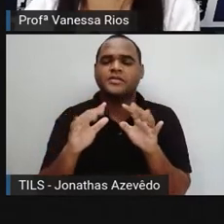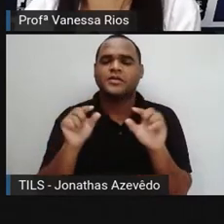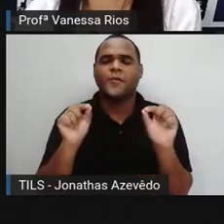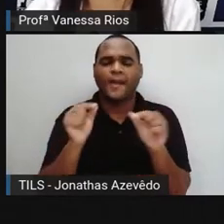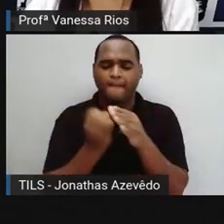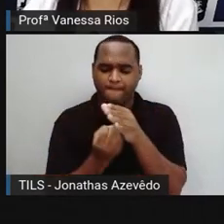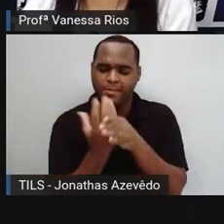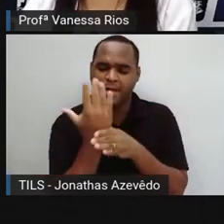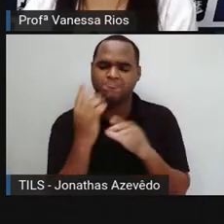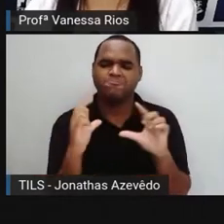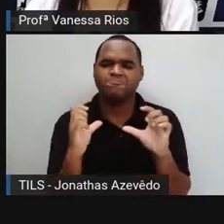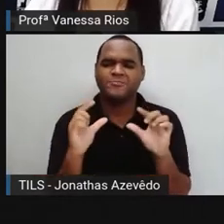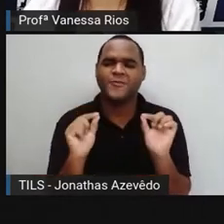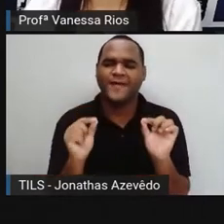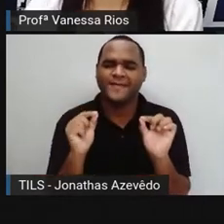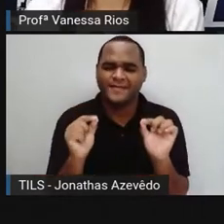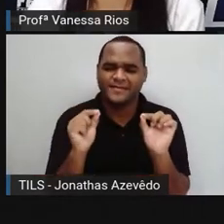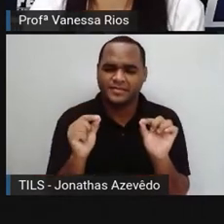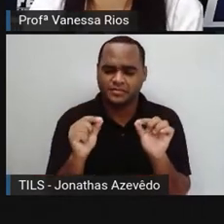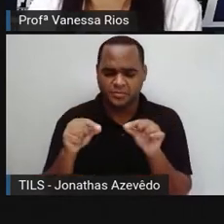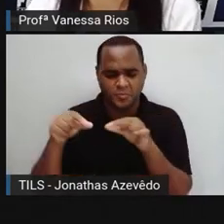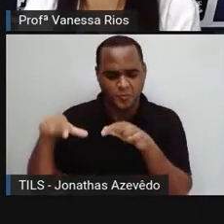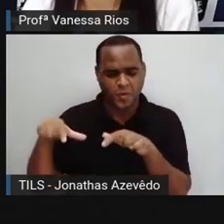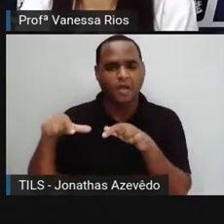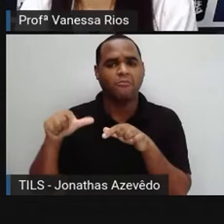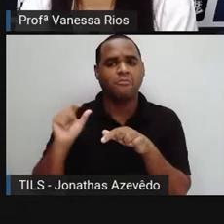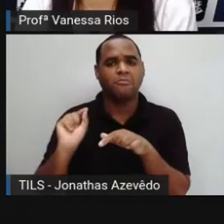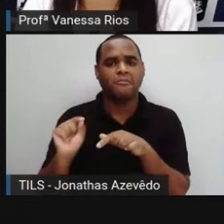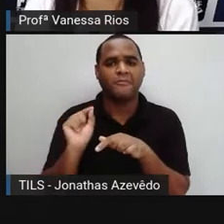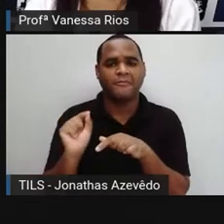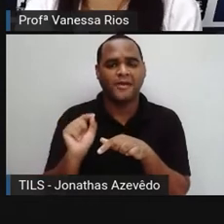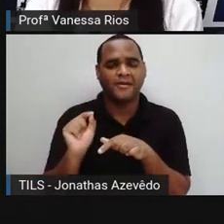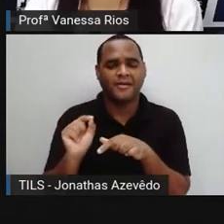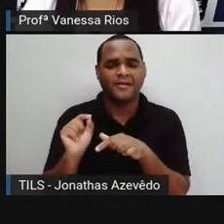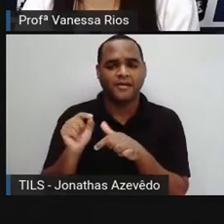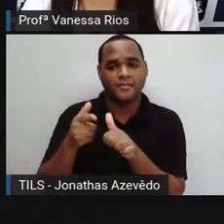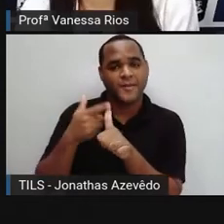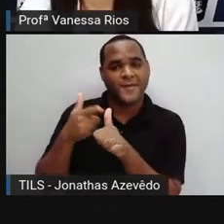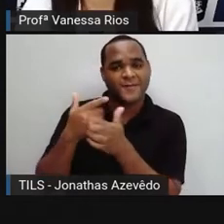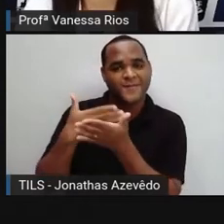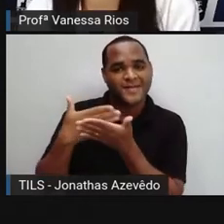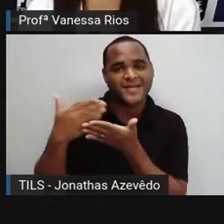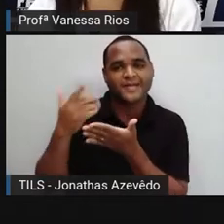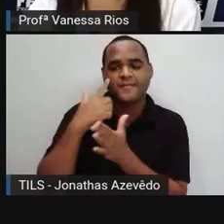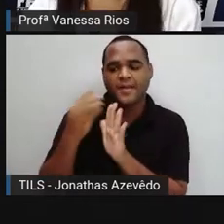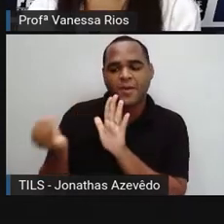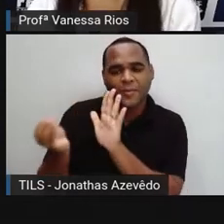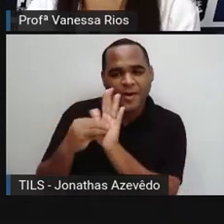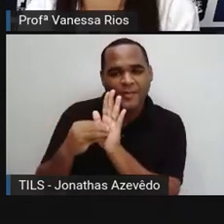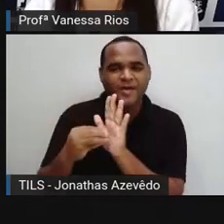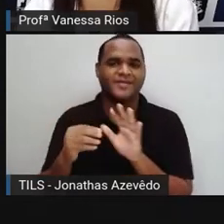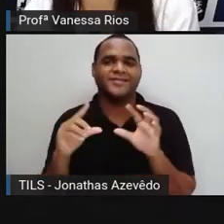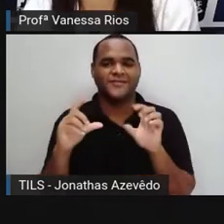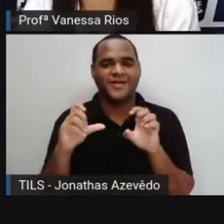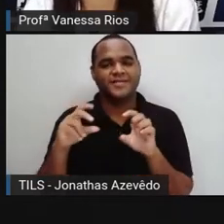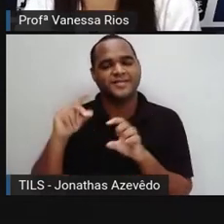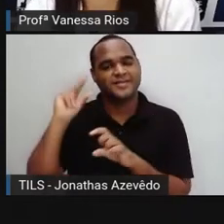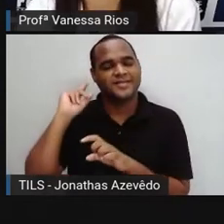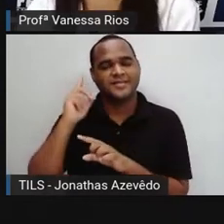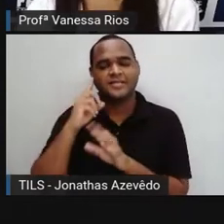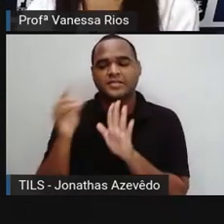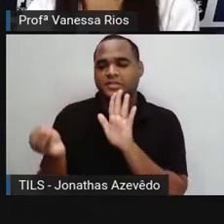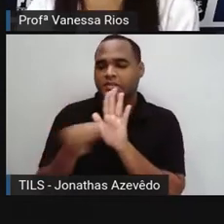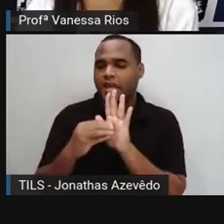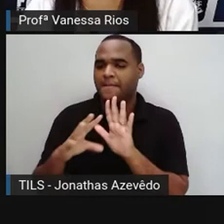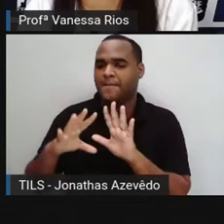fotografia? De onde será que surgiu esse instrumento que permite arquivar memórias, não é? Registrar